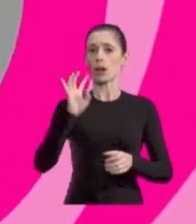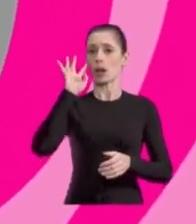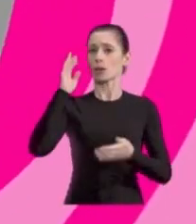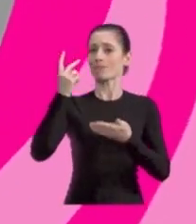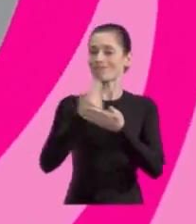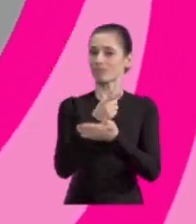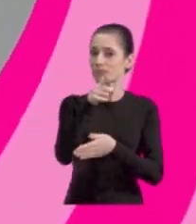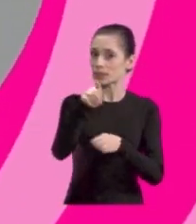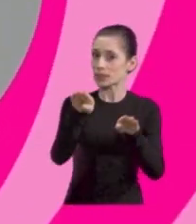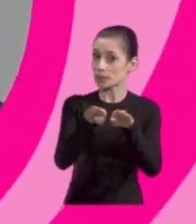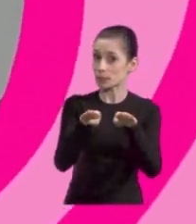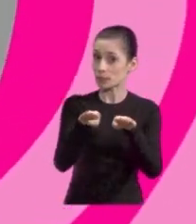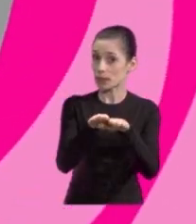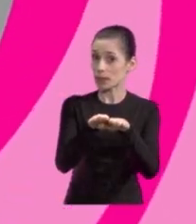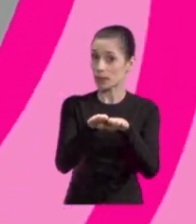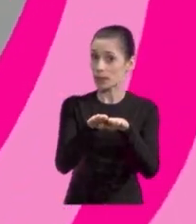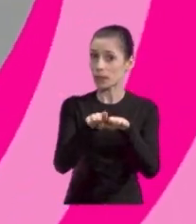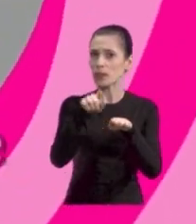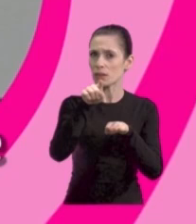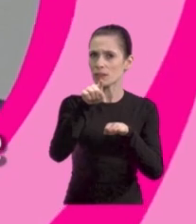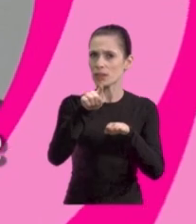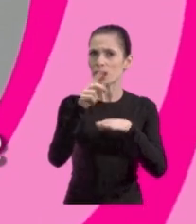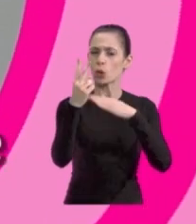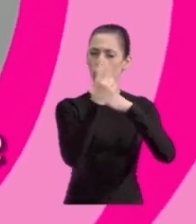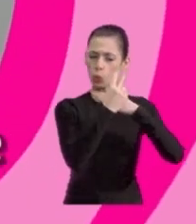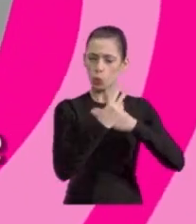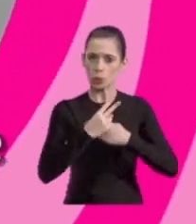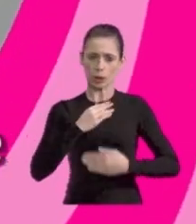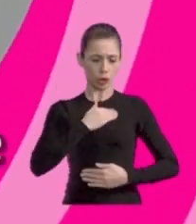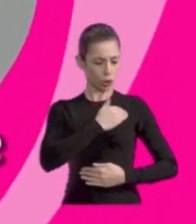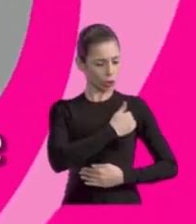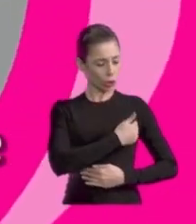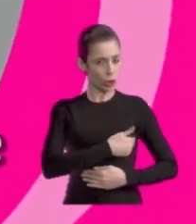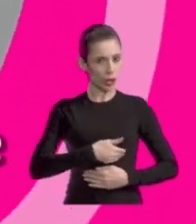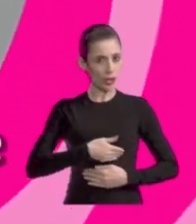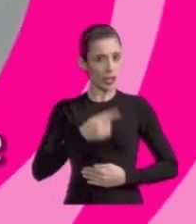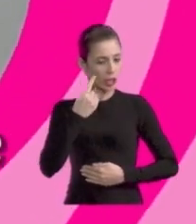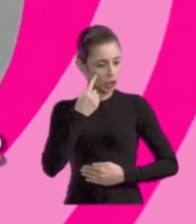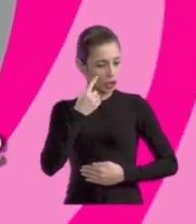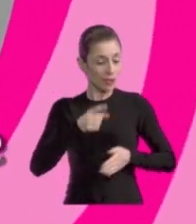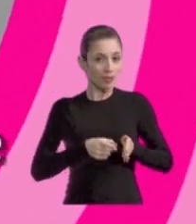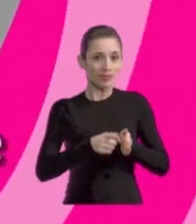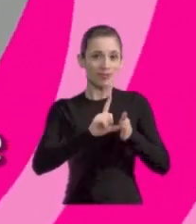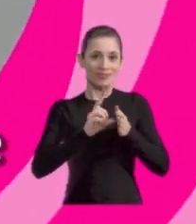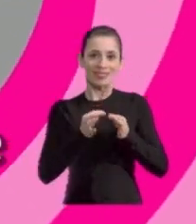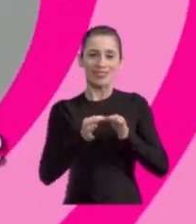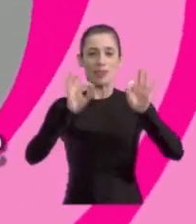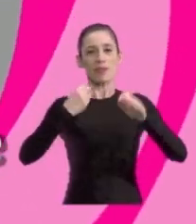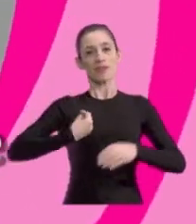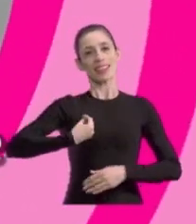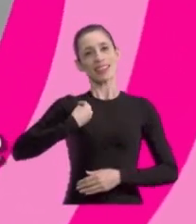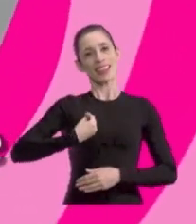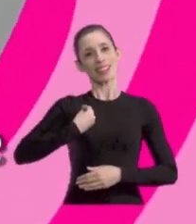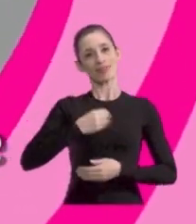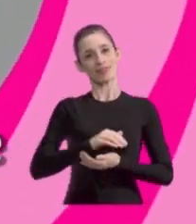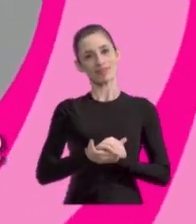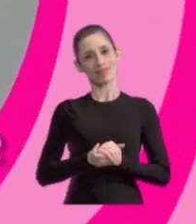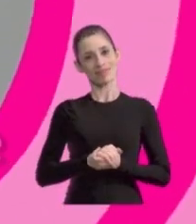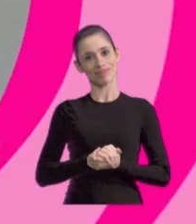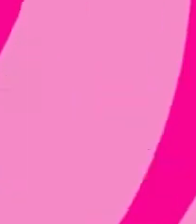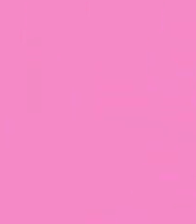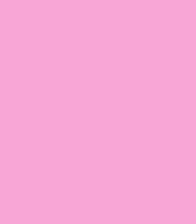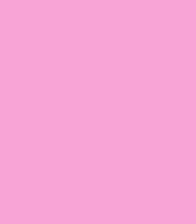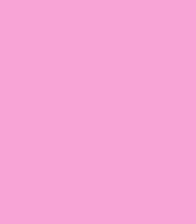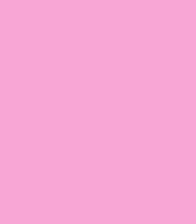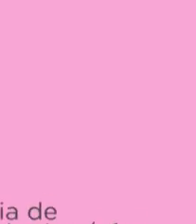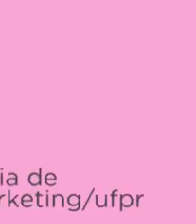E pode acontecer com você também. Fique alerta, se toque, o diagnóstico precoce salva vidas.